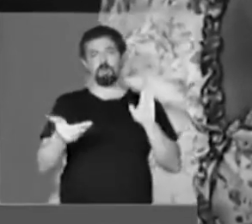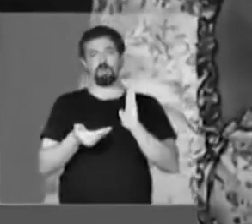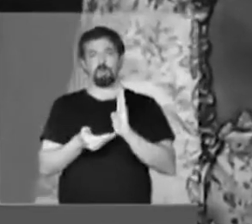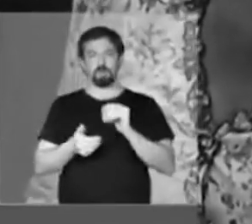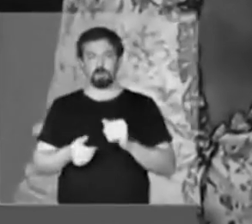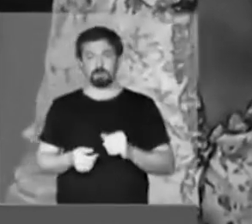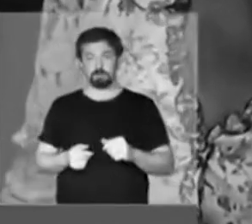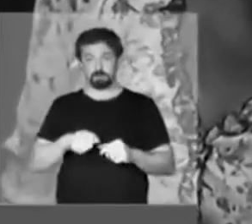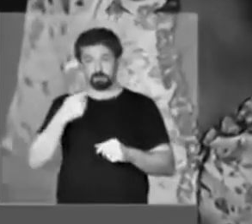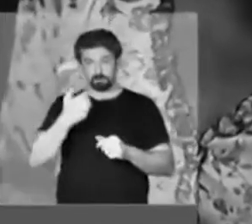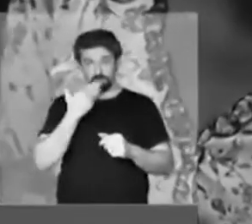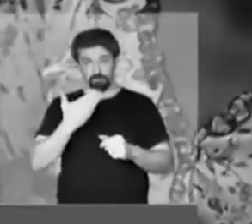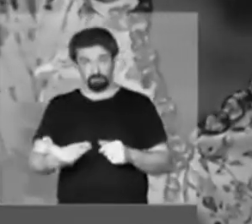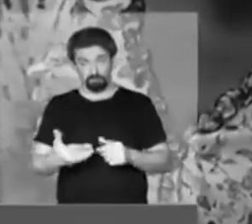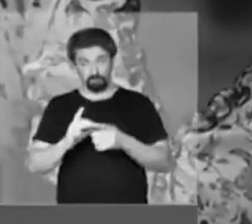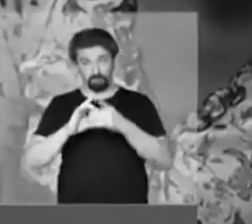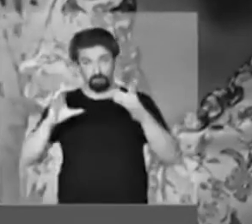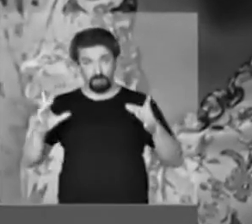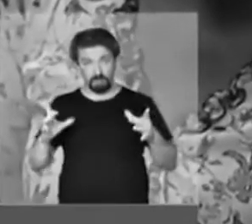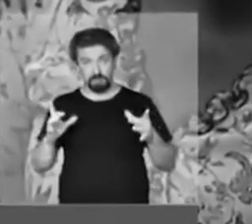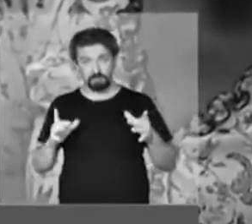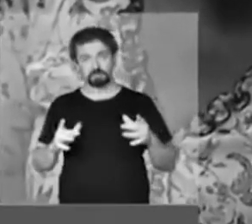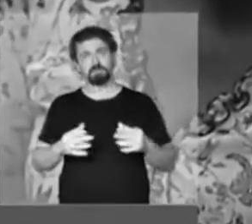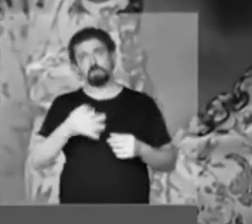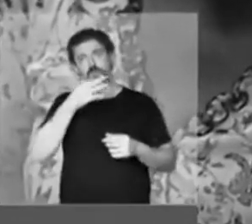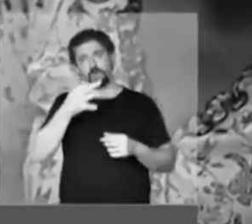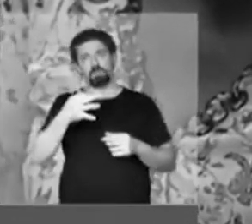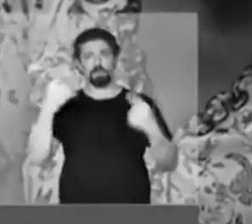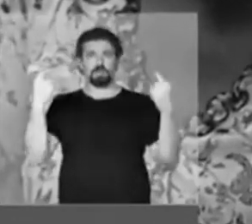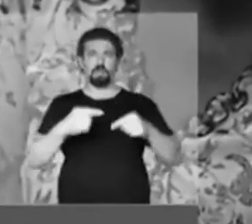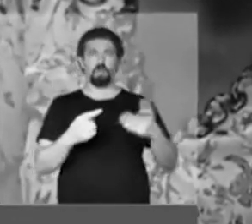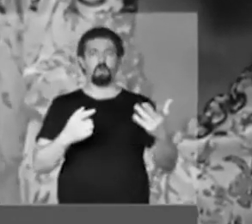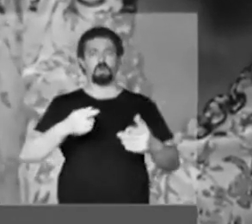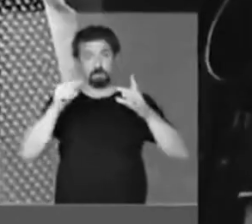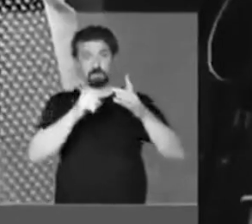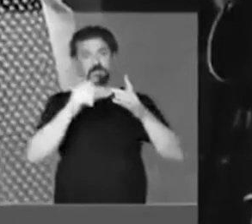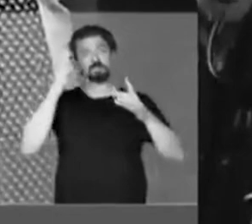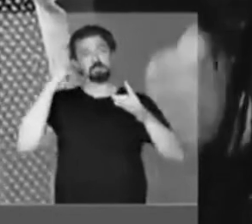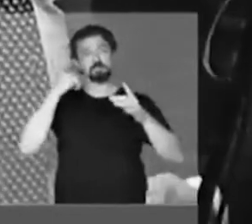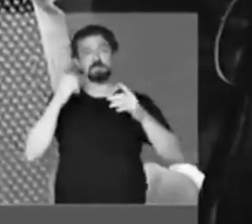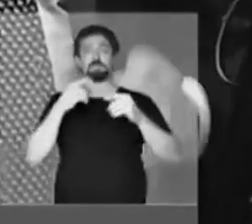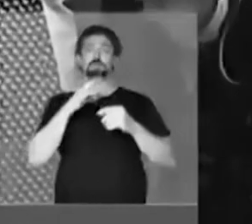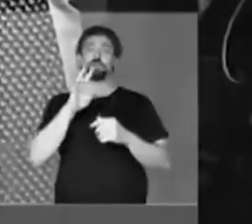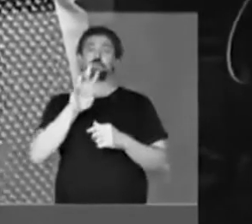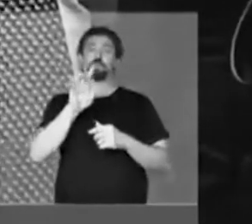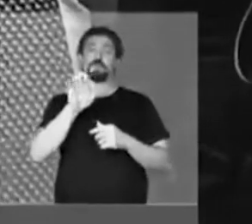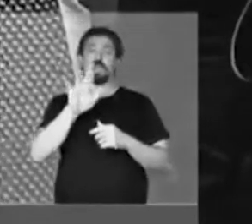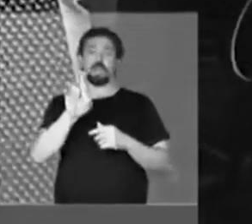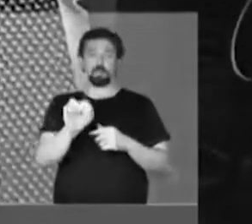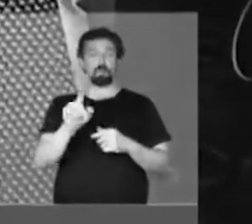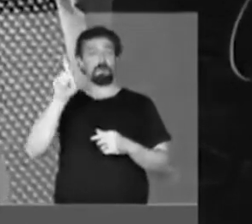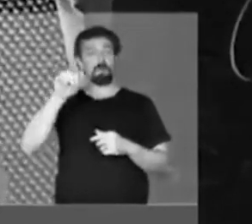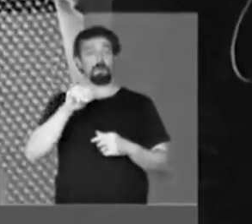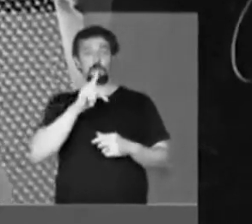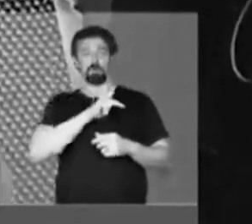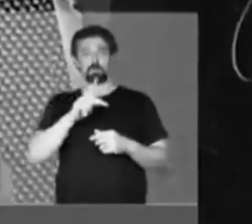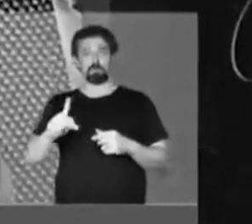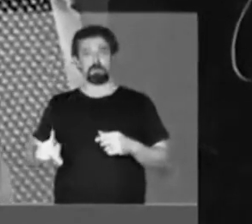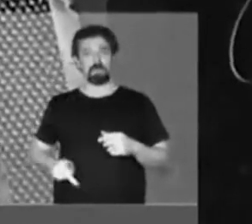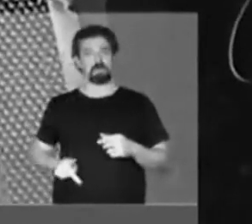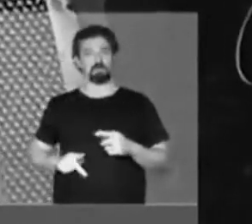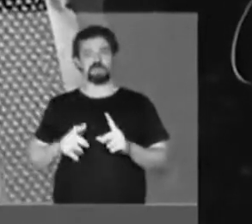Os que aprovam a democracia se posicionam contra as ditaduras. Nós tenhamos um presidente que faz